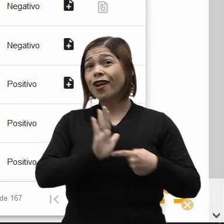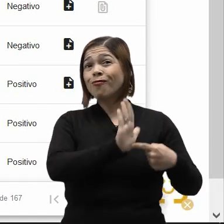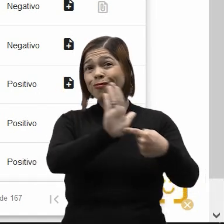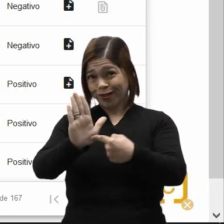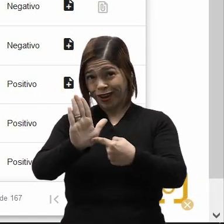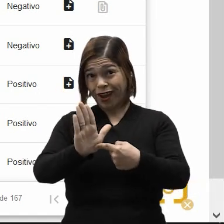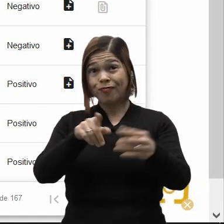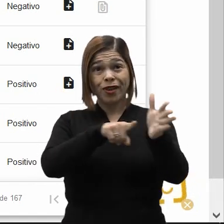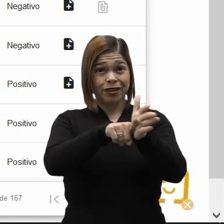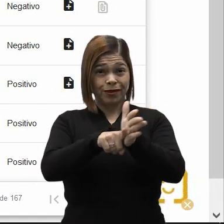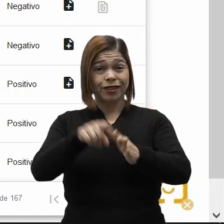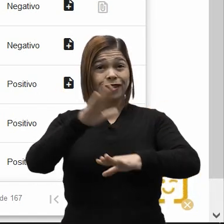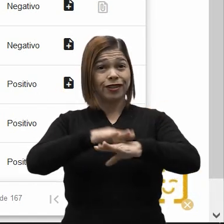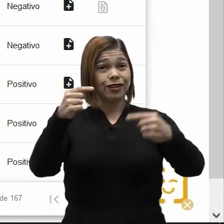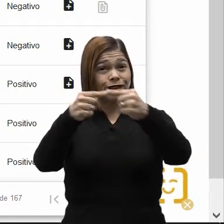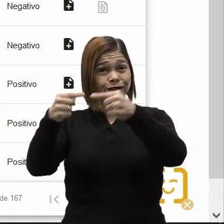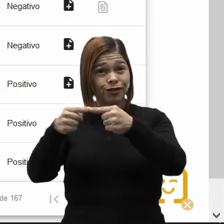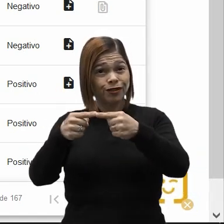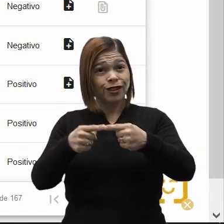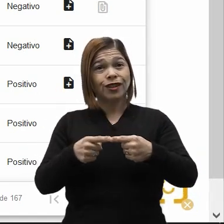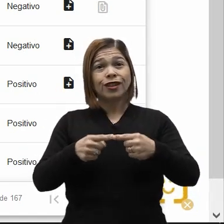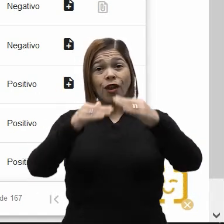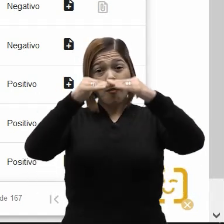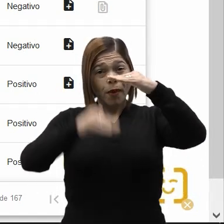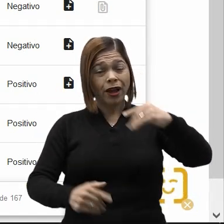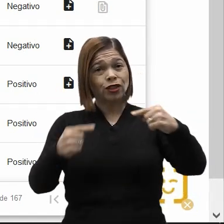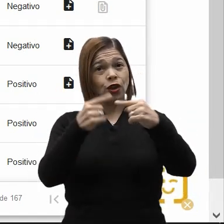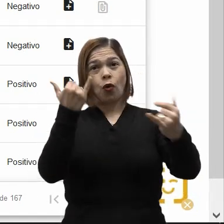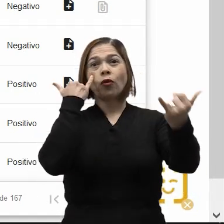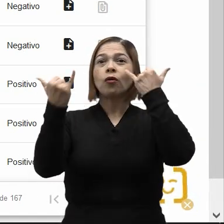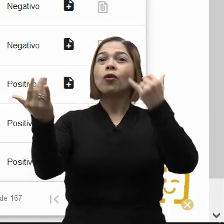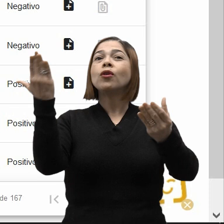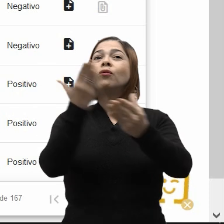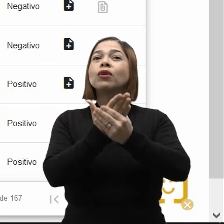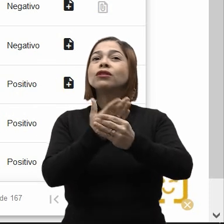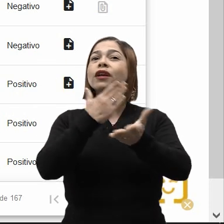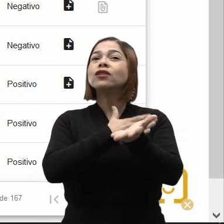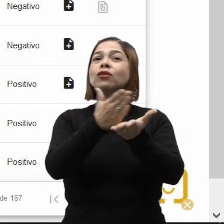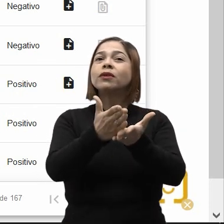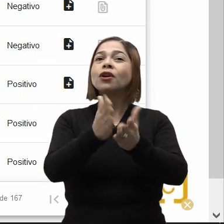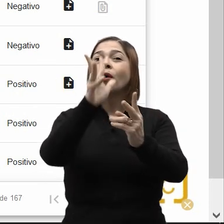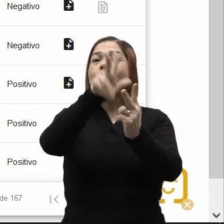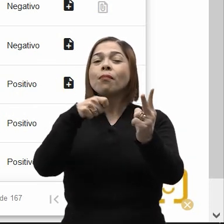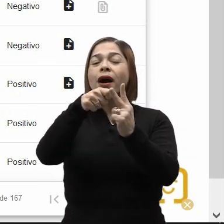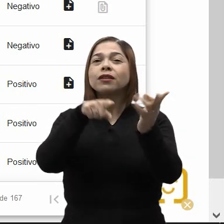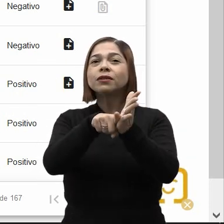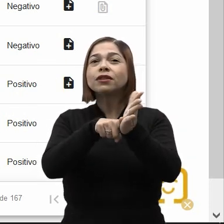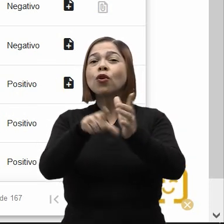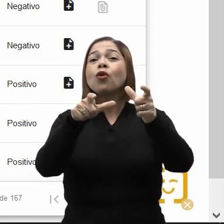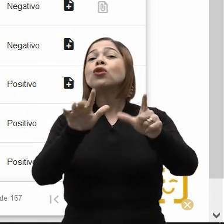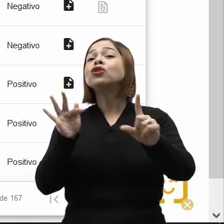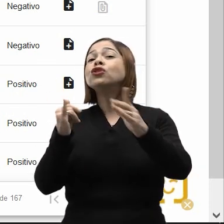deseja exibir. As pesquisas vão ser relacionadas abaixo com as informações de processo de origem, parte pesquisada,